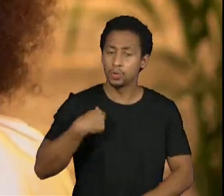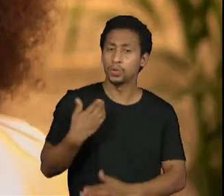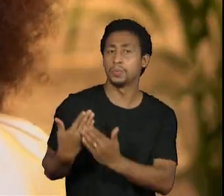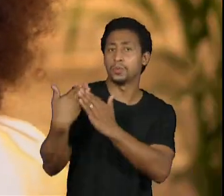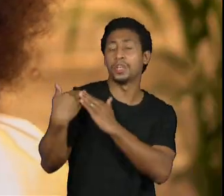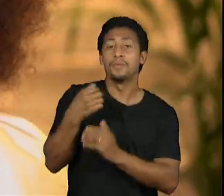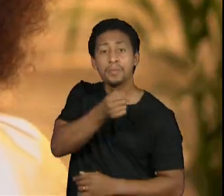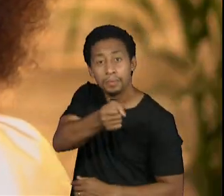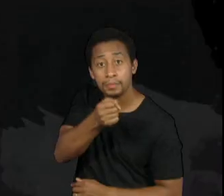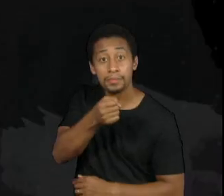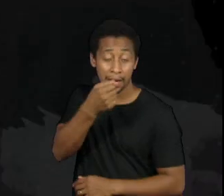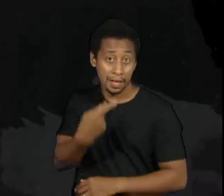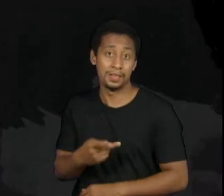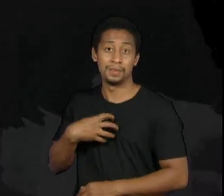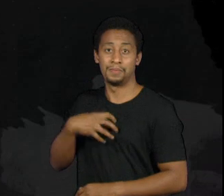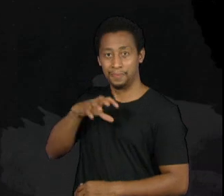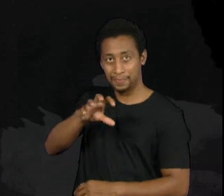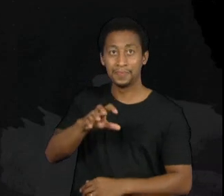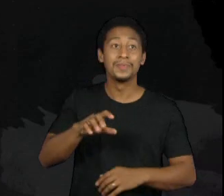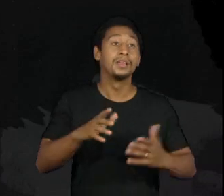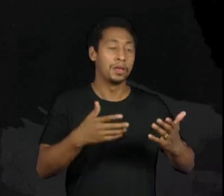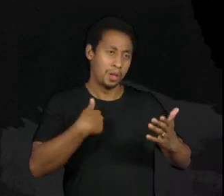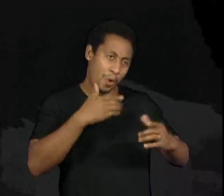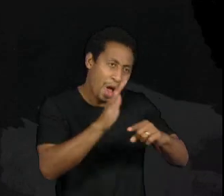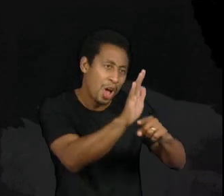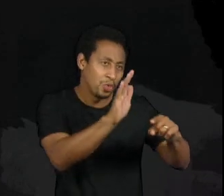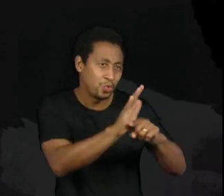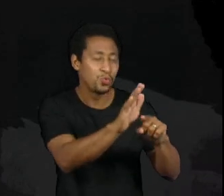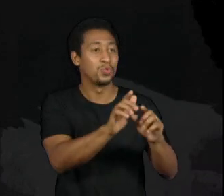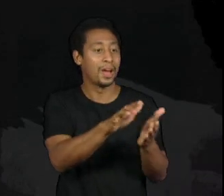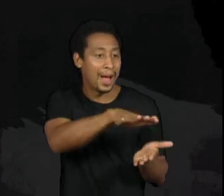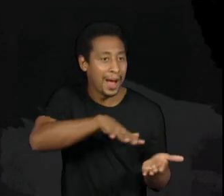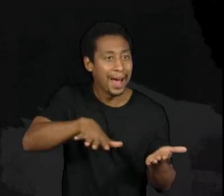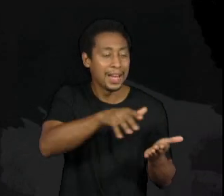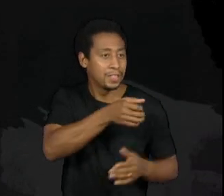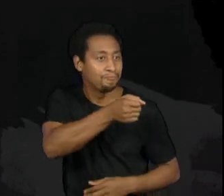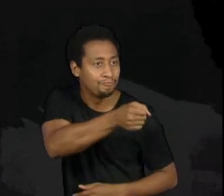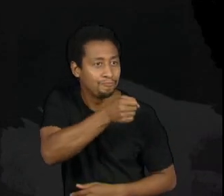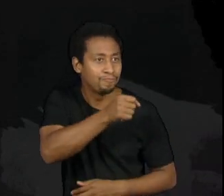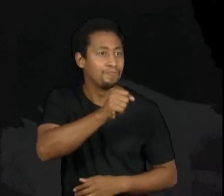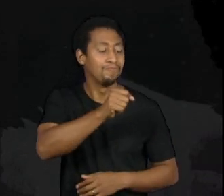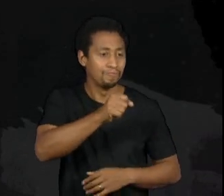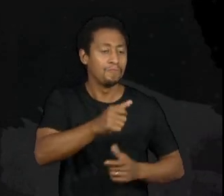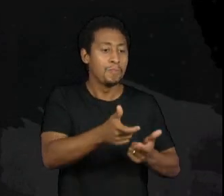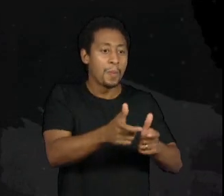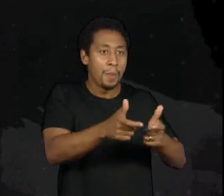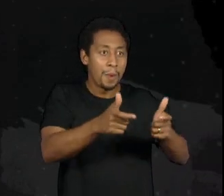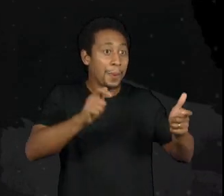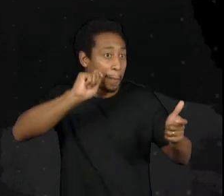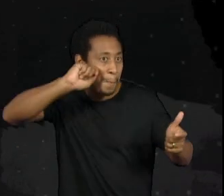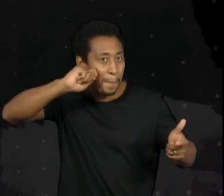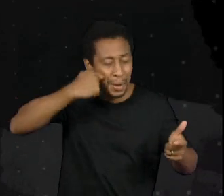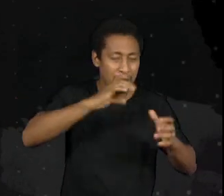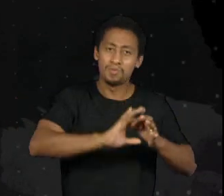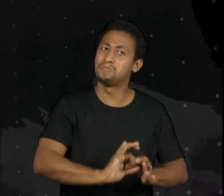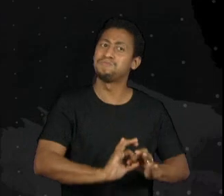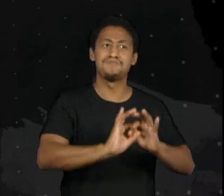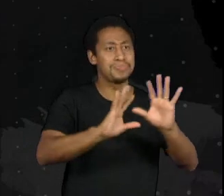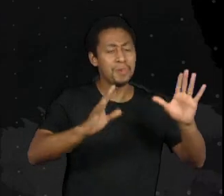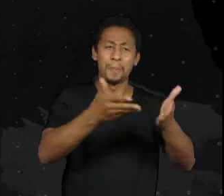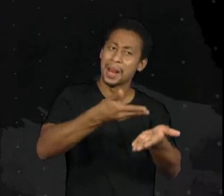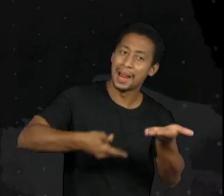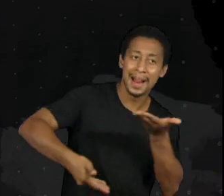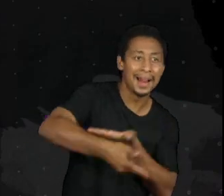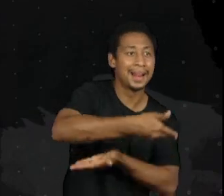recentemente, de Brasília. Colabore para que o jornalismo preto e livre seja cada vez mais plural, diverso e